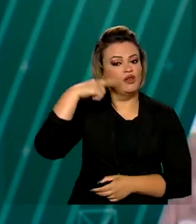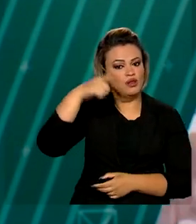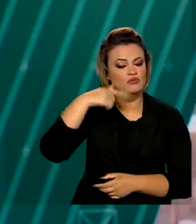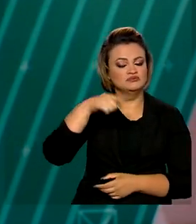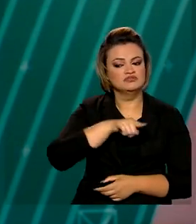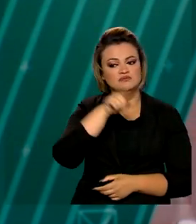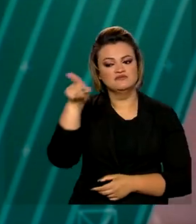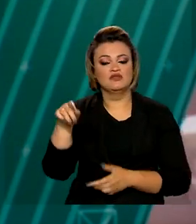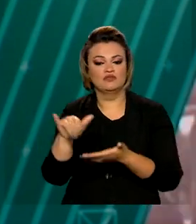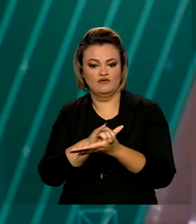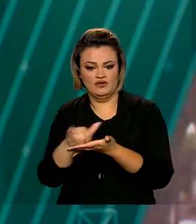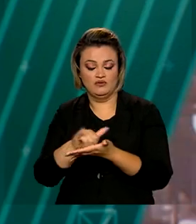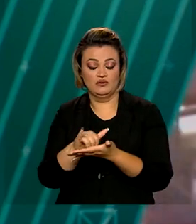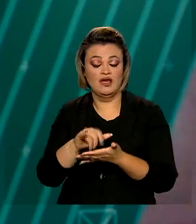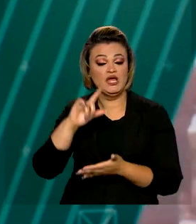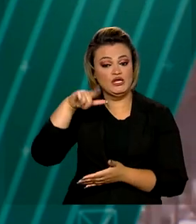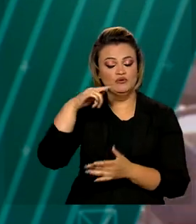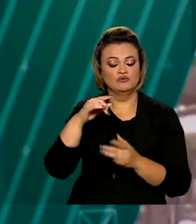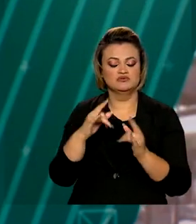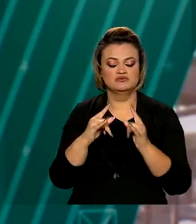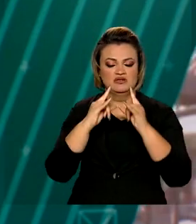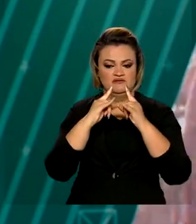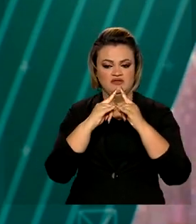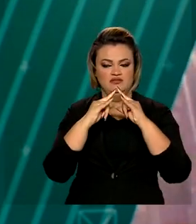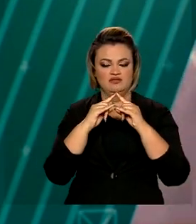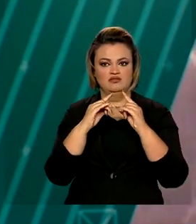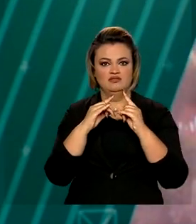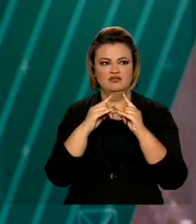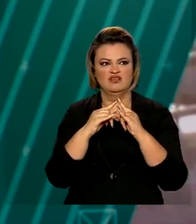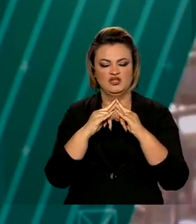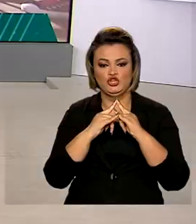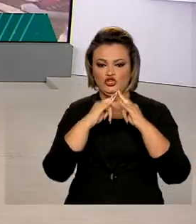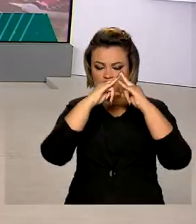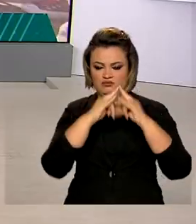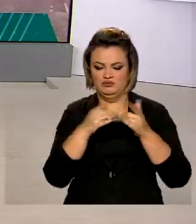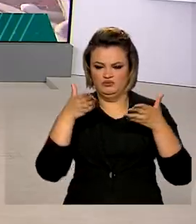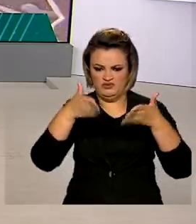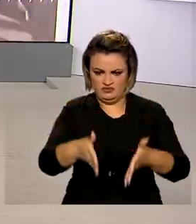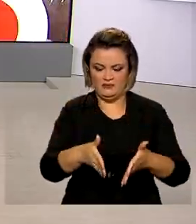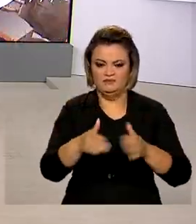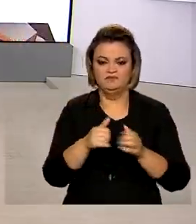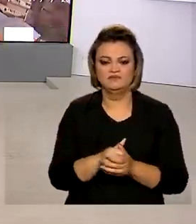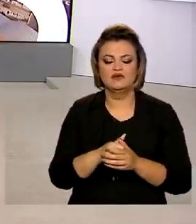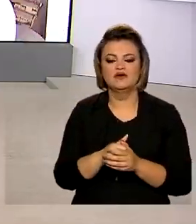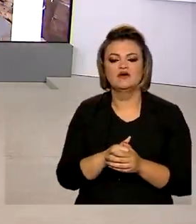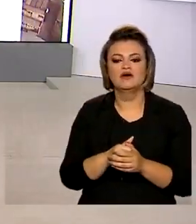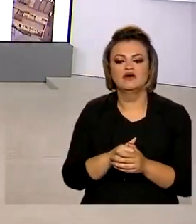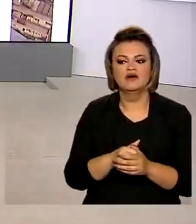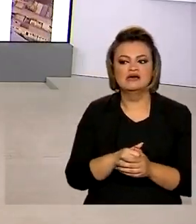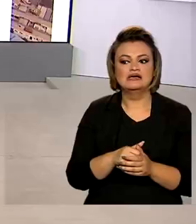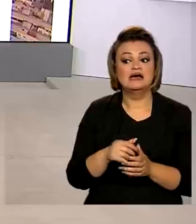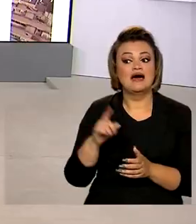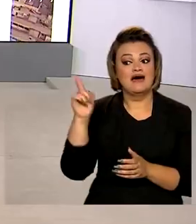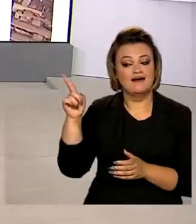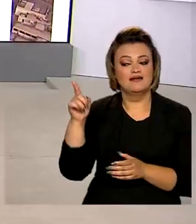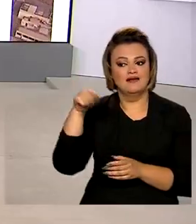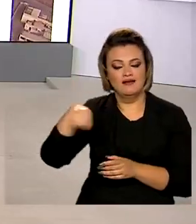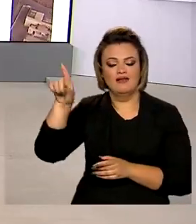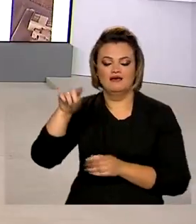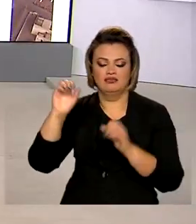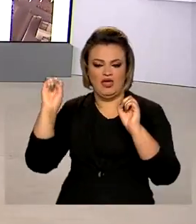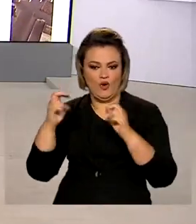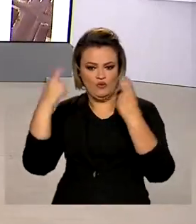para Nova Iorque após participar do funeral da Rainha Elizabeth II. De acordo com o Itamaraty, o presidente deve mencionar no